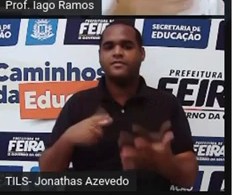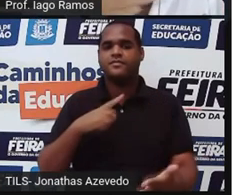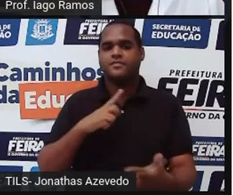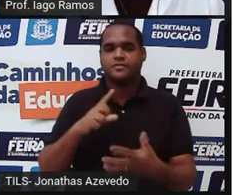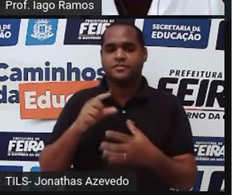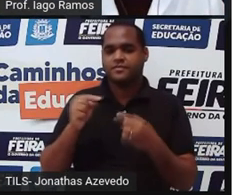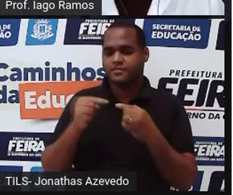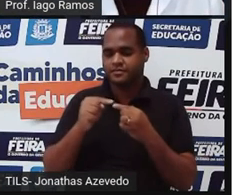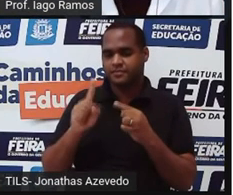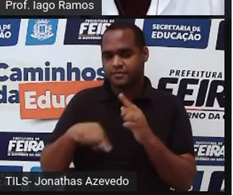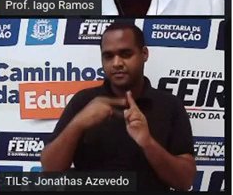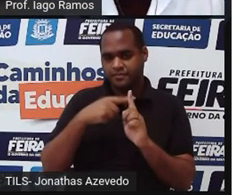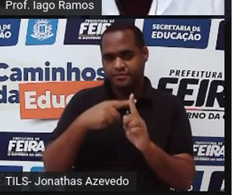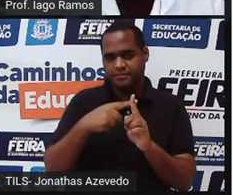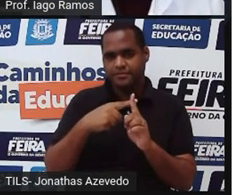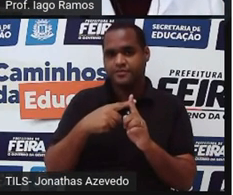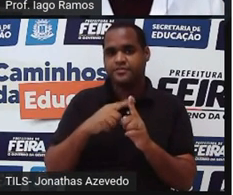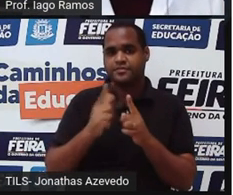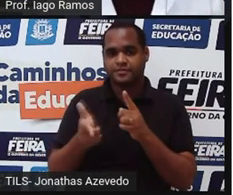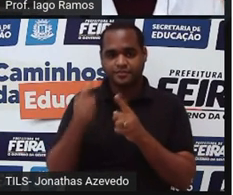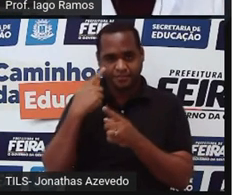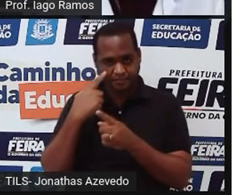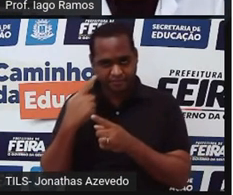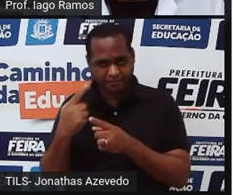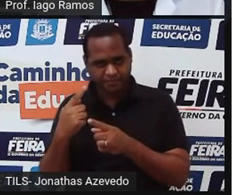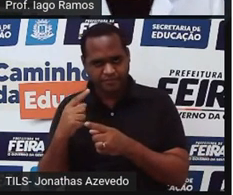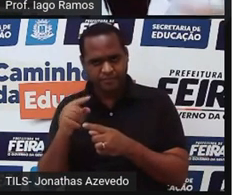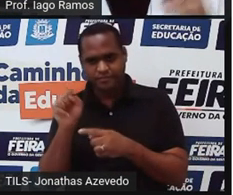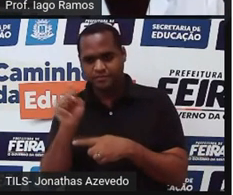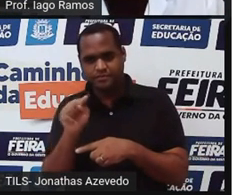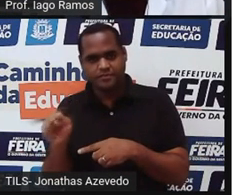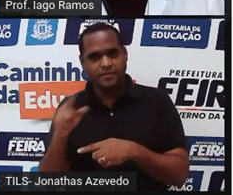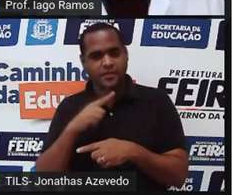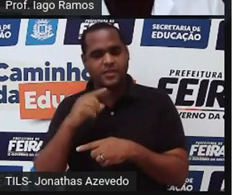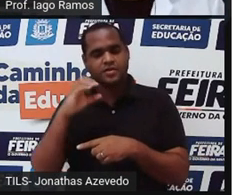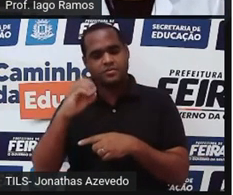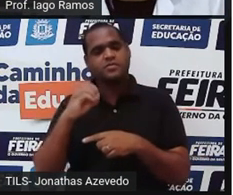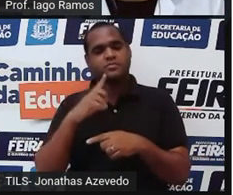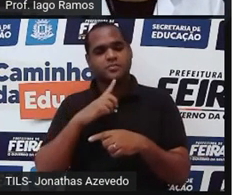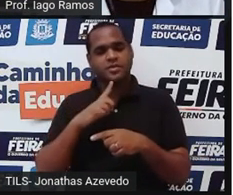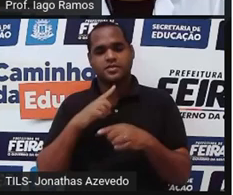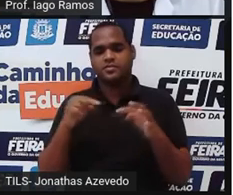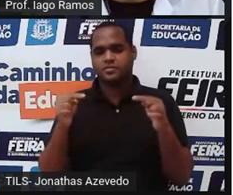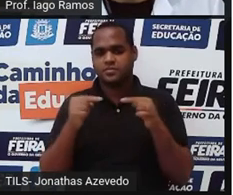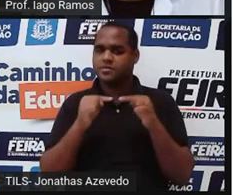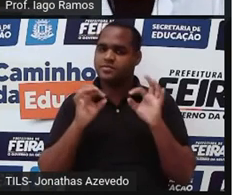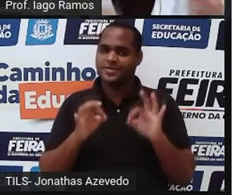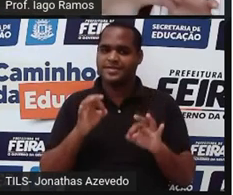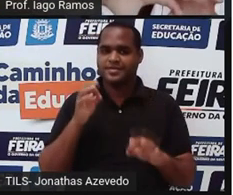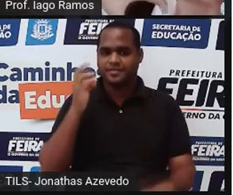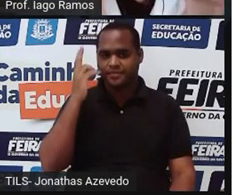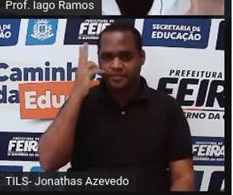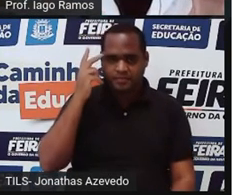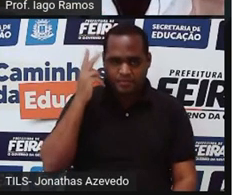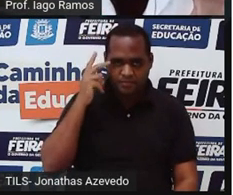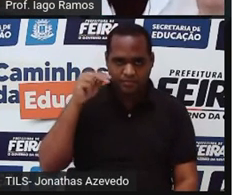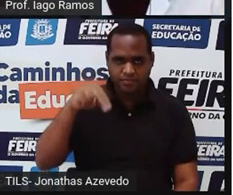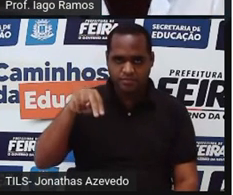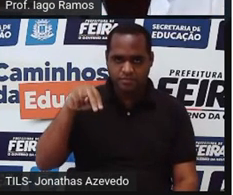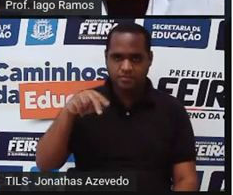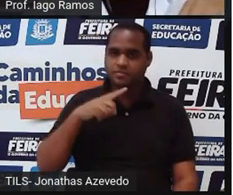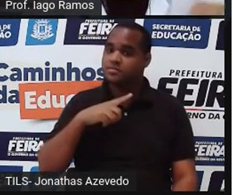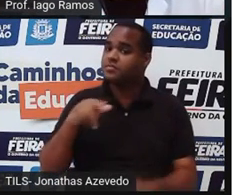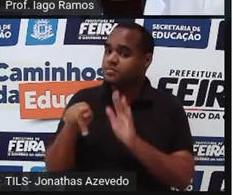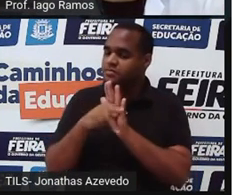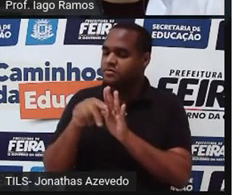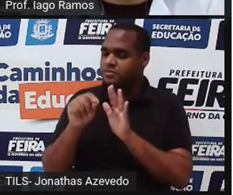parte positiva dos inteiros com o zero forma os números naturais certo? E a parte disso